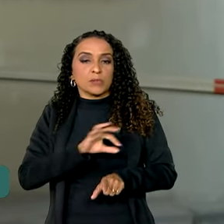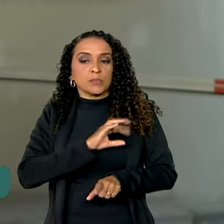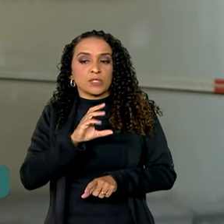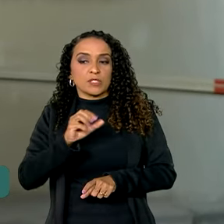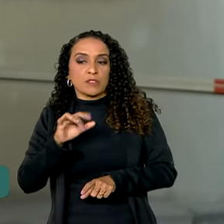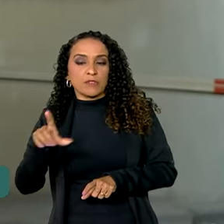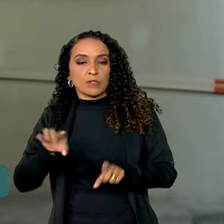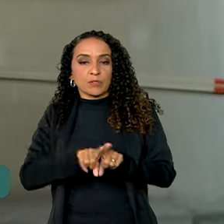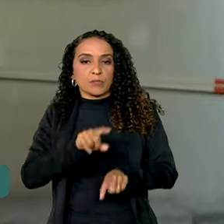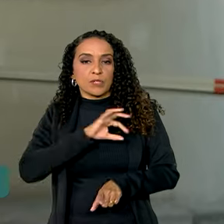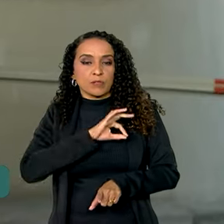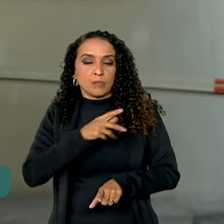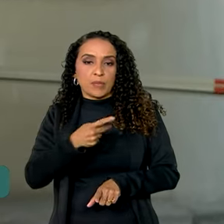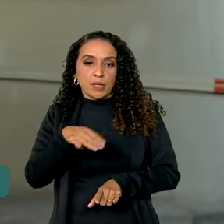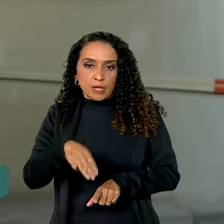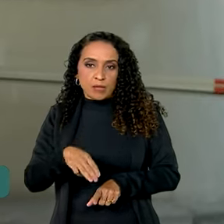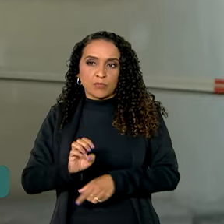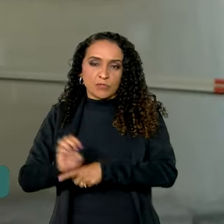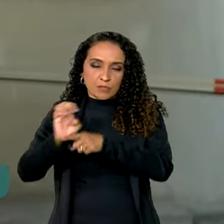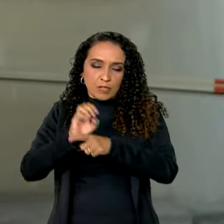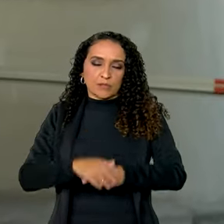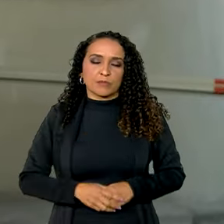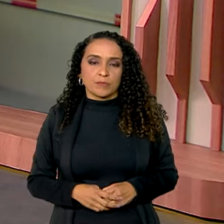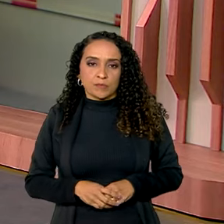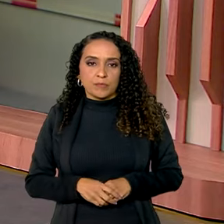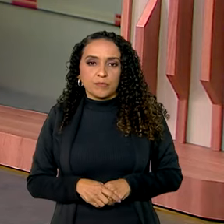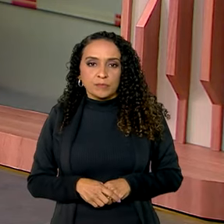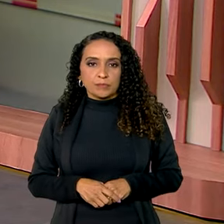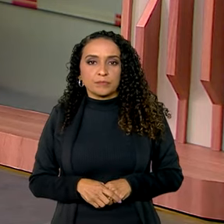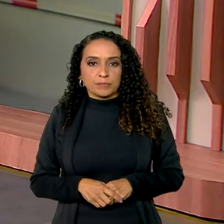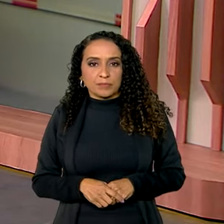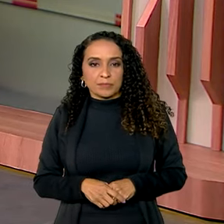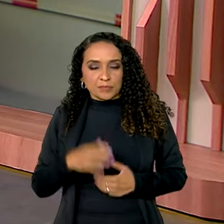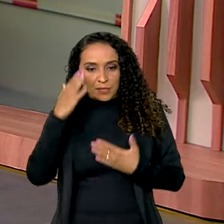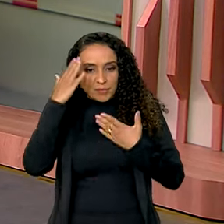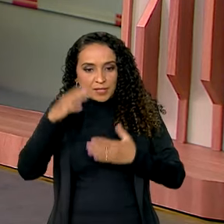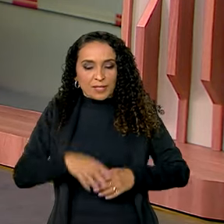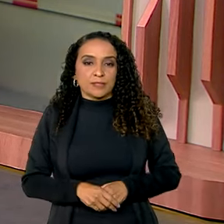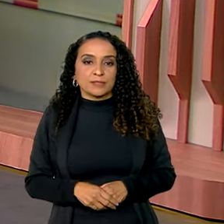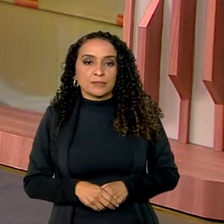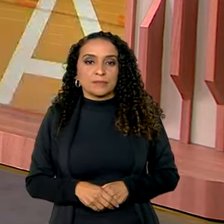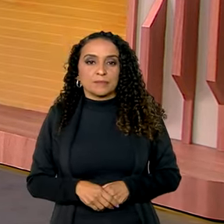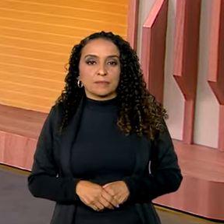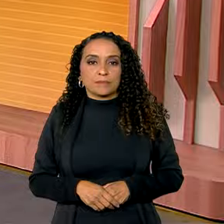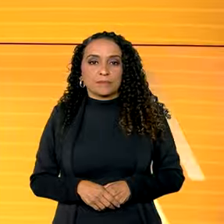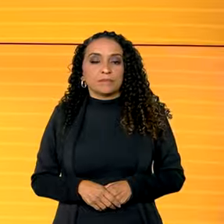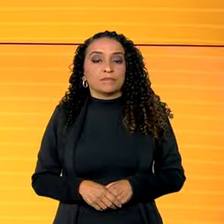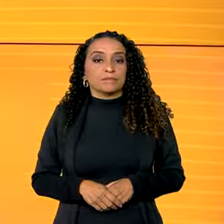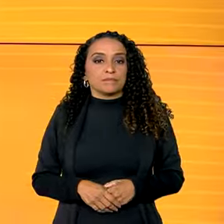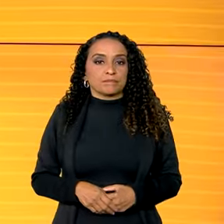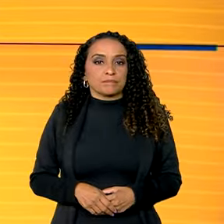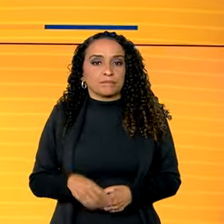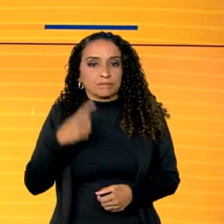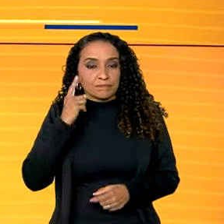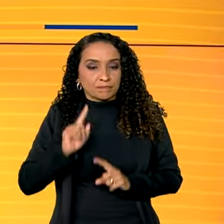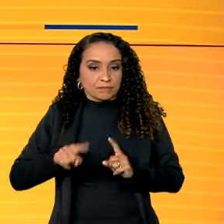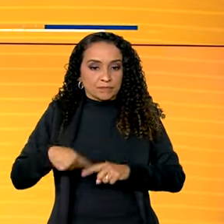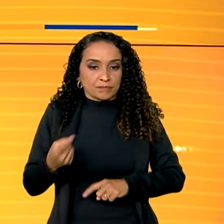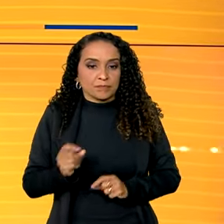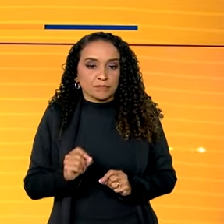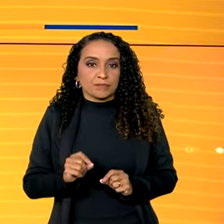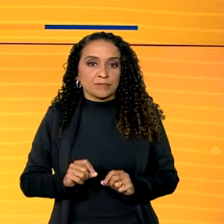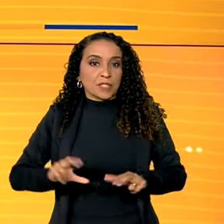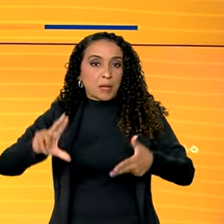e Militares dos Estados. Eu volto com você, Carol. Muito obrigada, Cláudia. Bom, e veja a seguir.